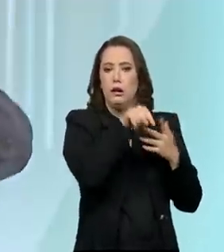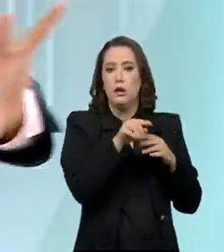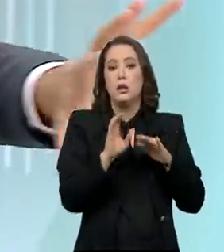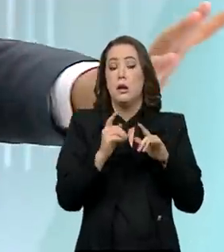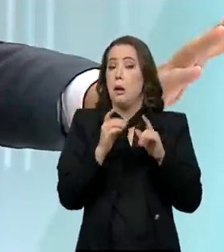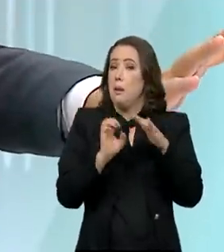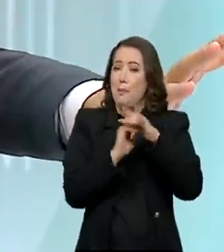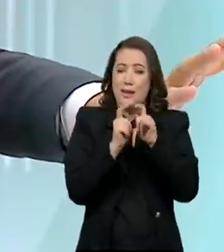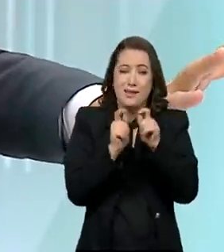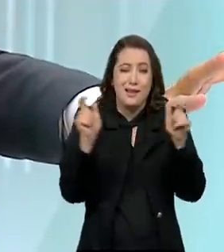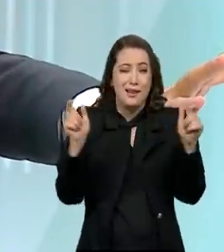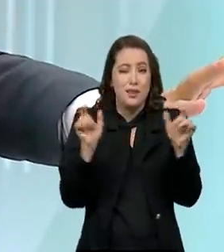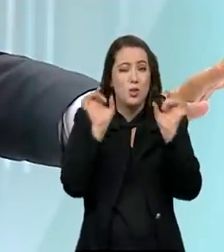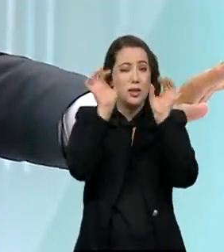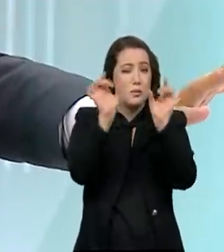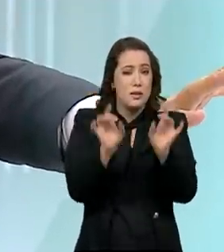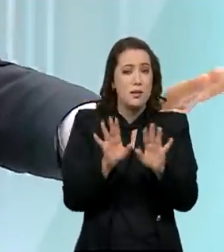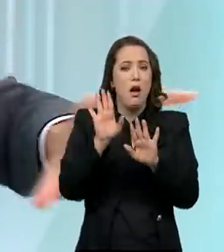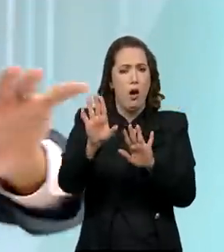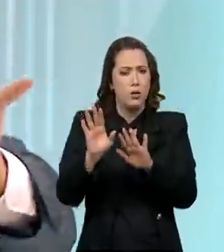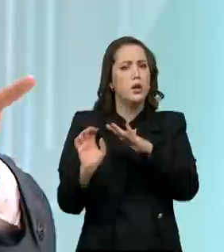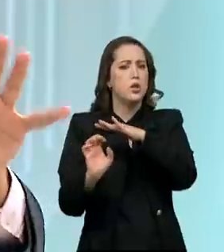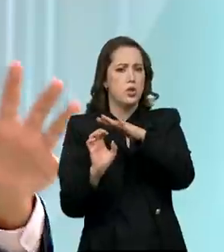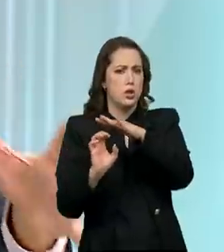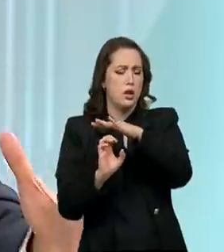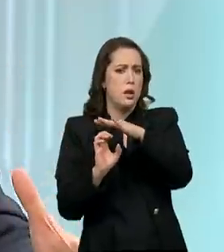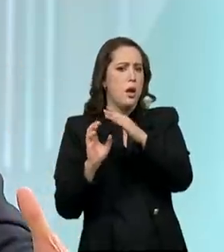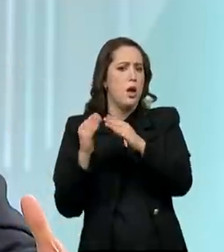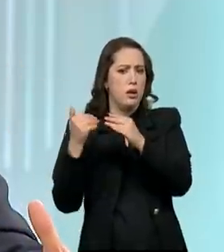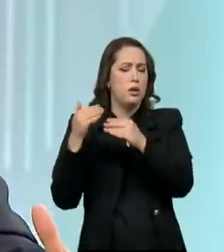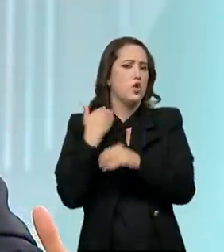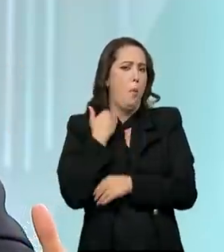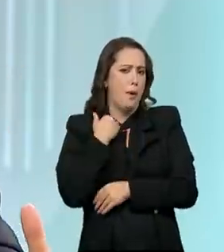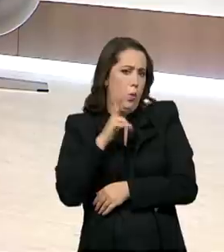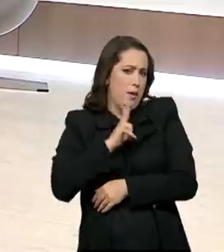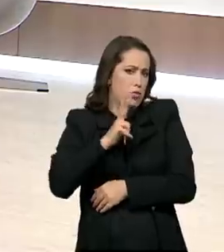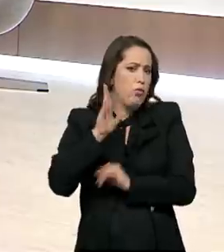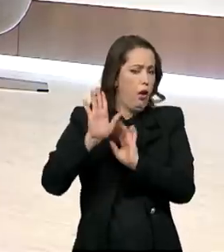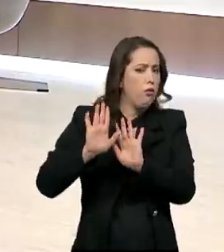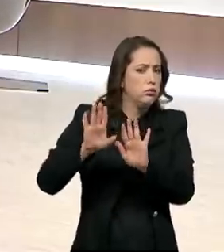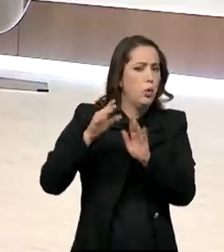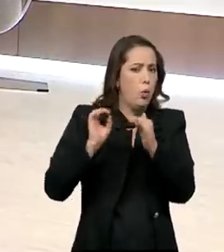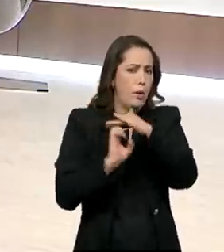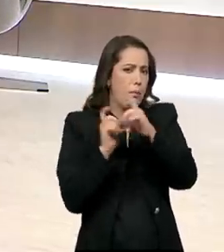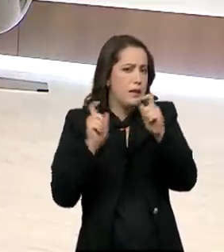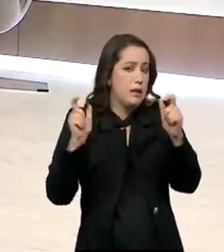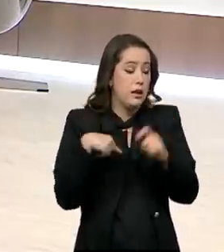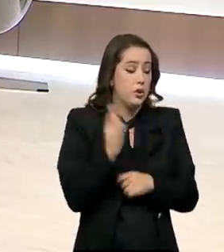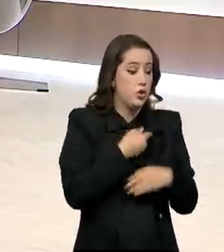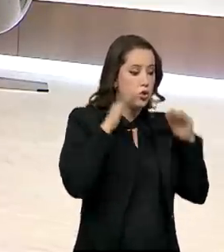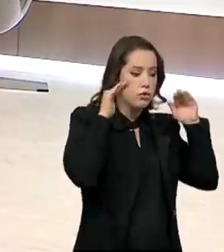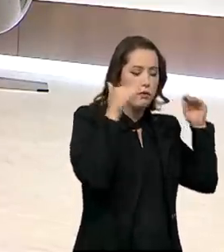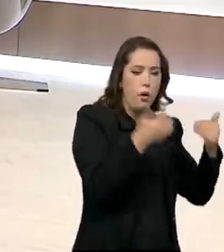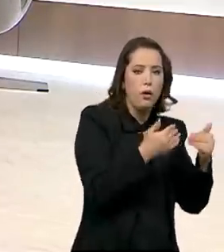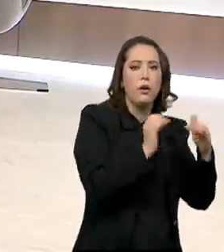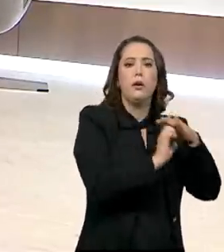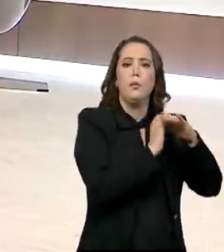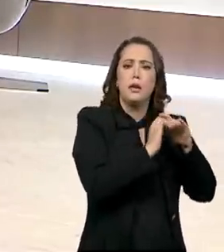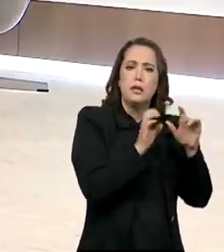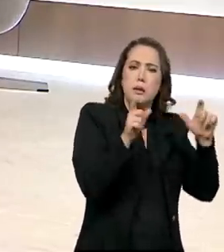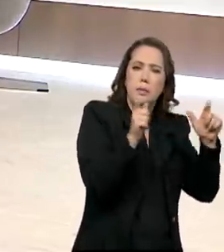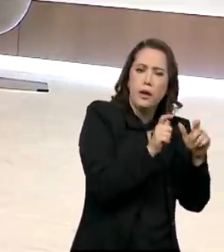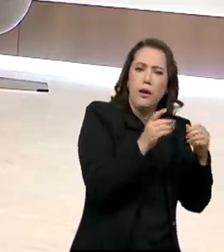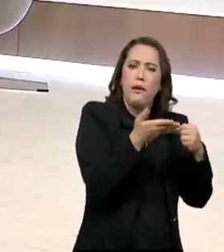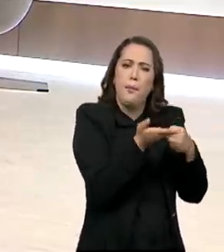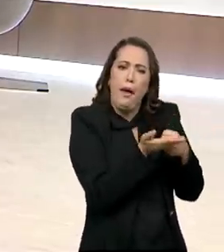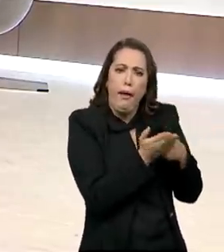deixe o mercado privado resolver a grande empresa. E a grande empresa se resolveu no mercado privado. E vamos focar na micro, pequeno e média empresa. E o